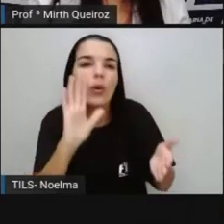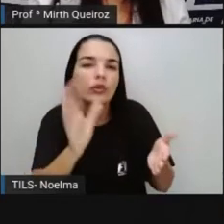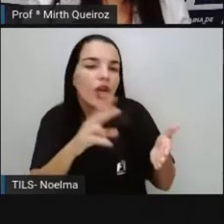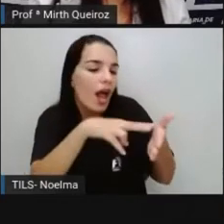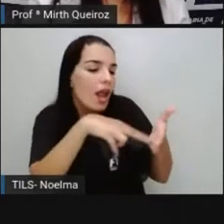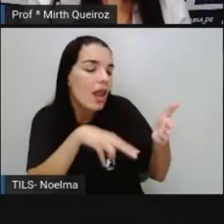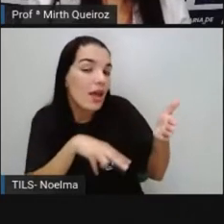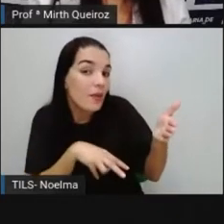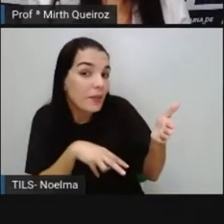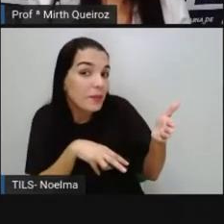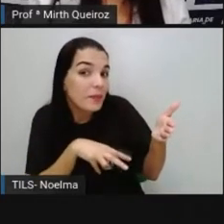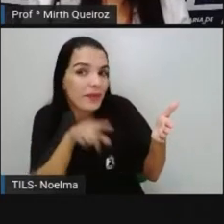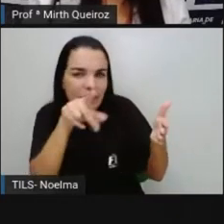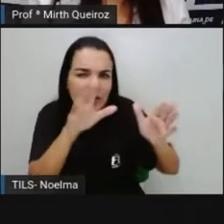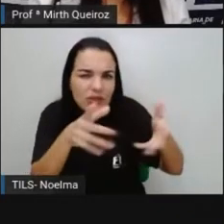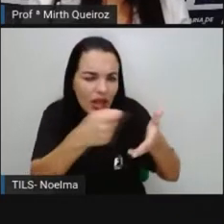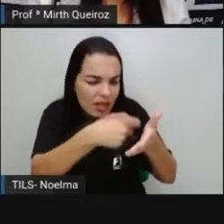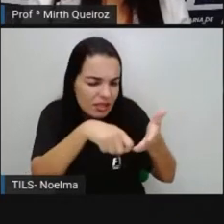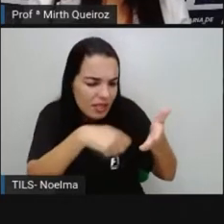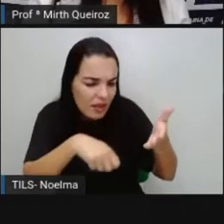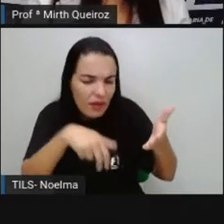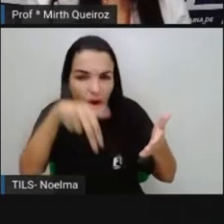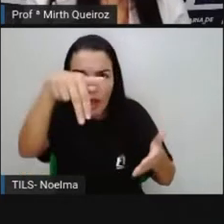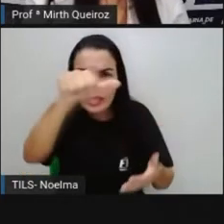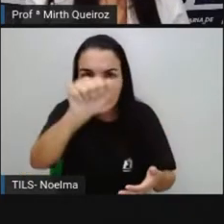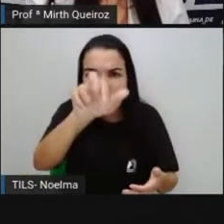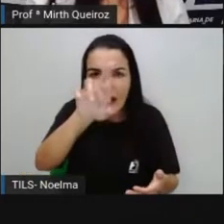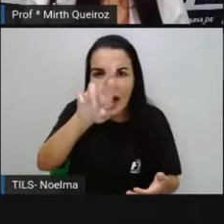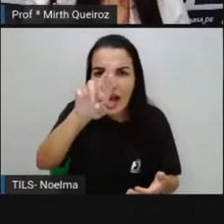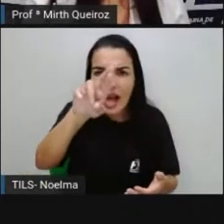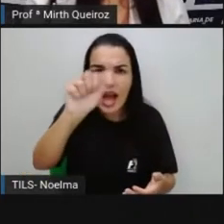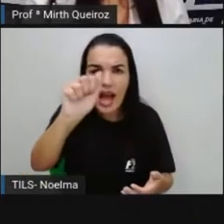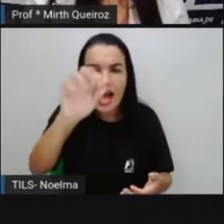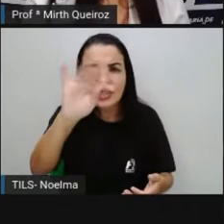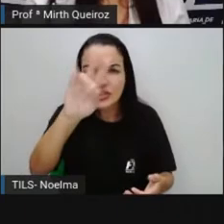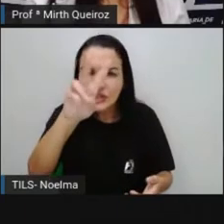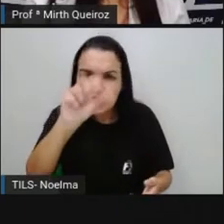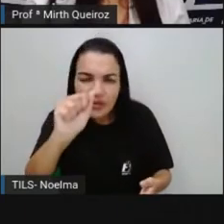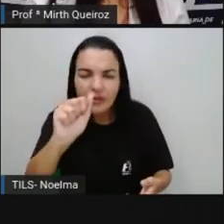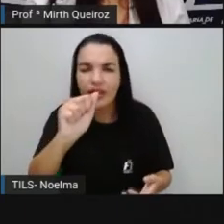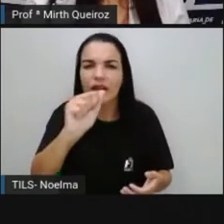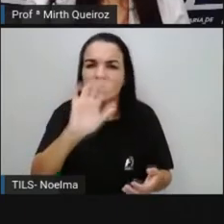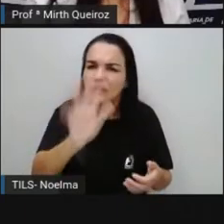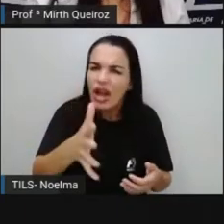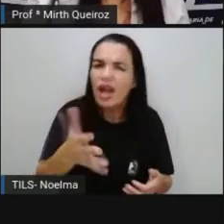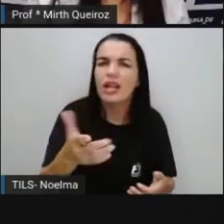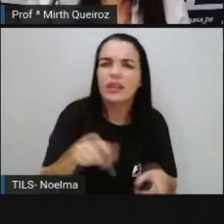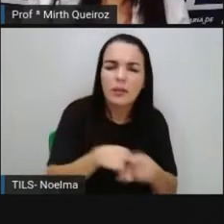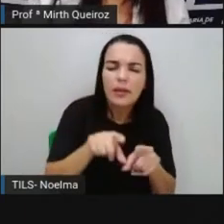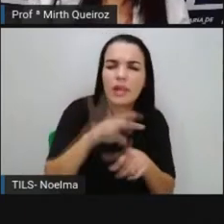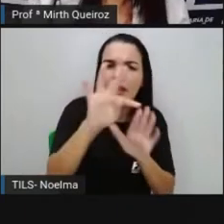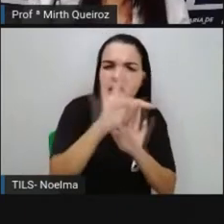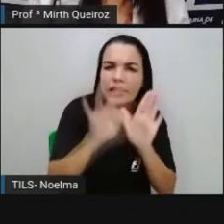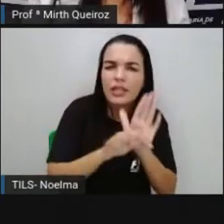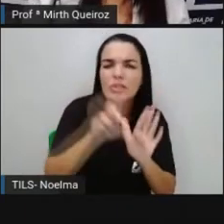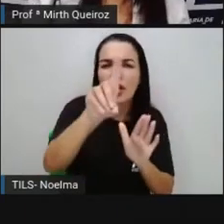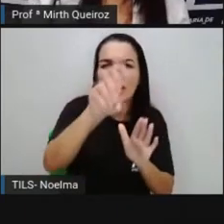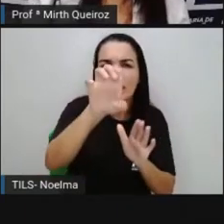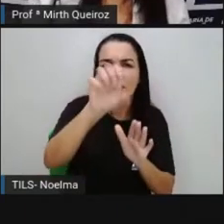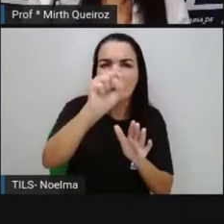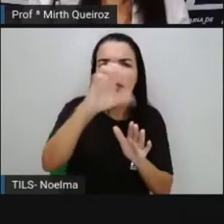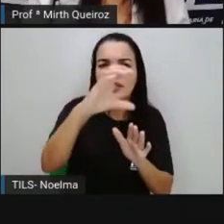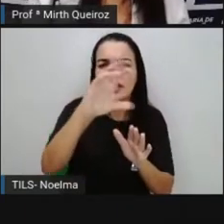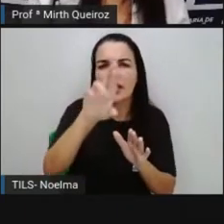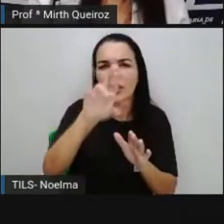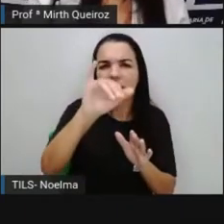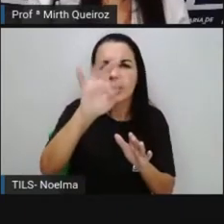ou leu? Você já escreveu uma narrativa? Você já escreveu um texto descritivo? Você já escreveu um